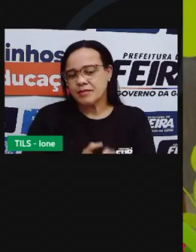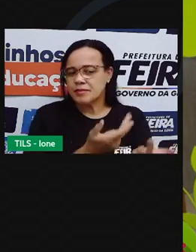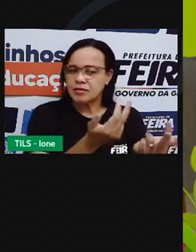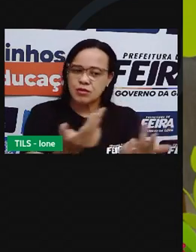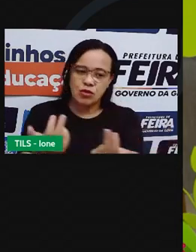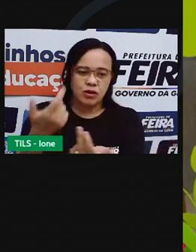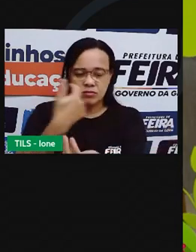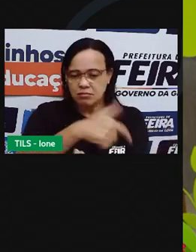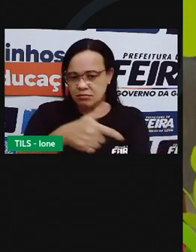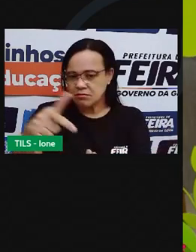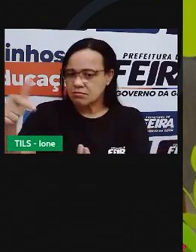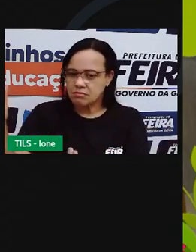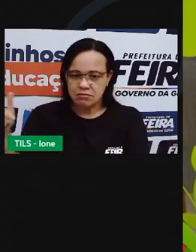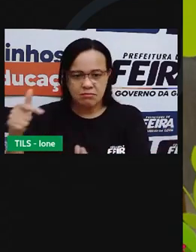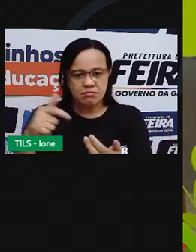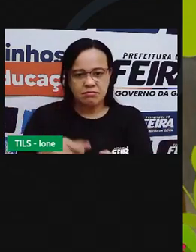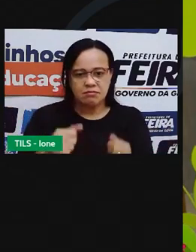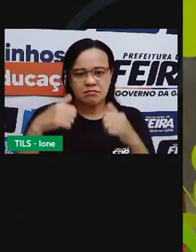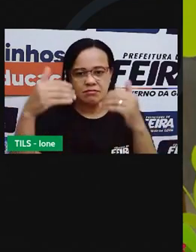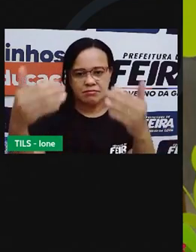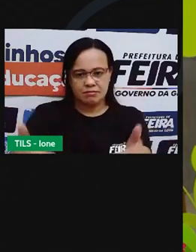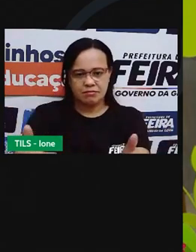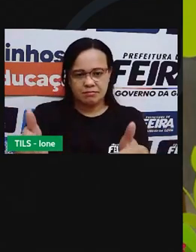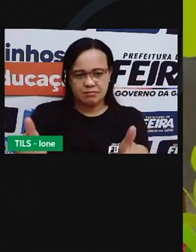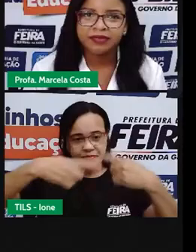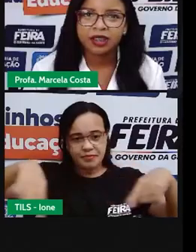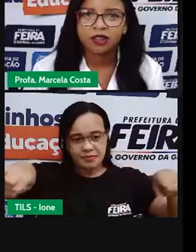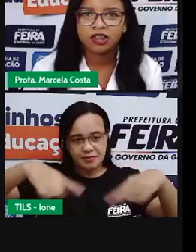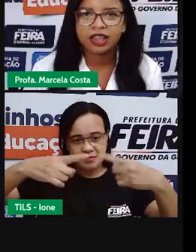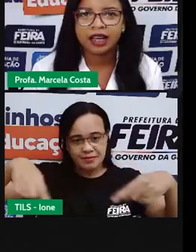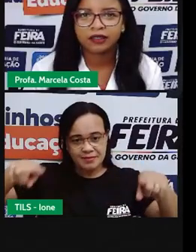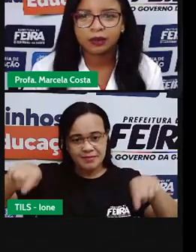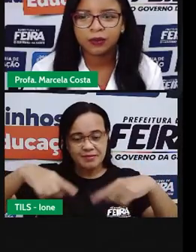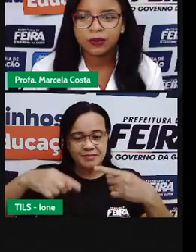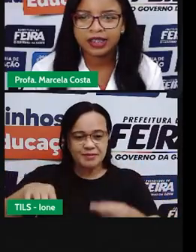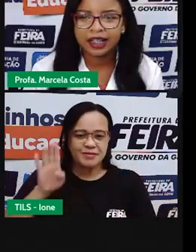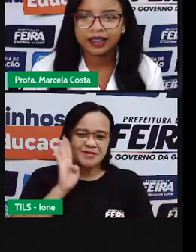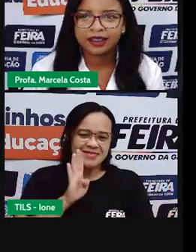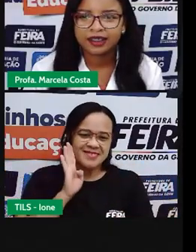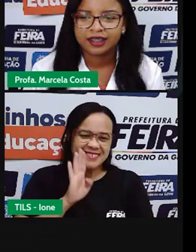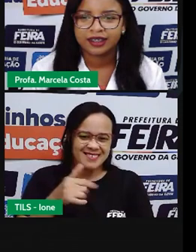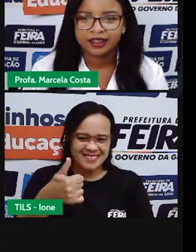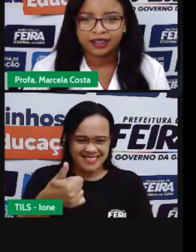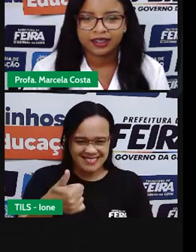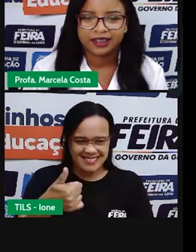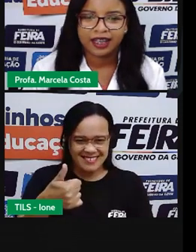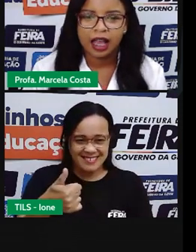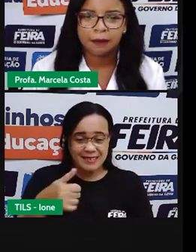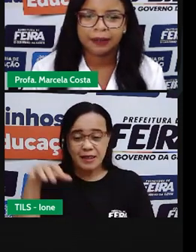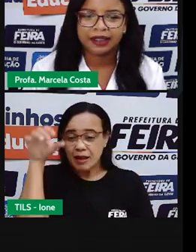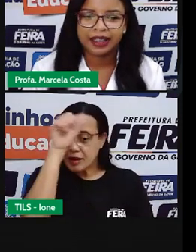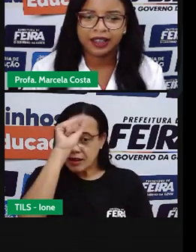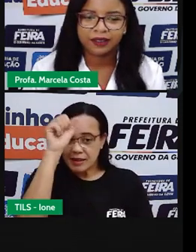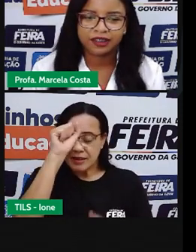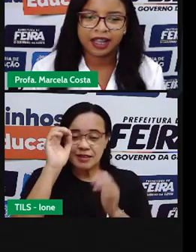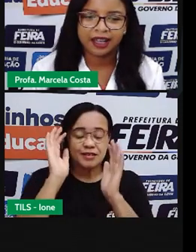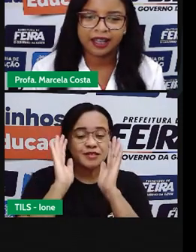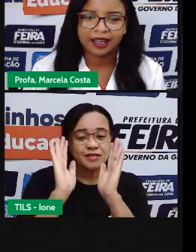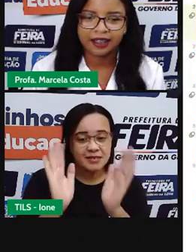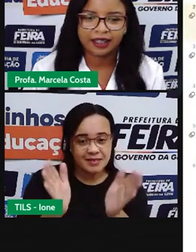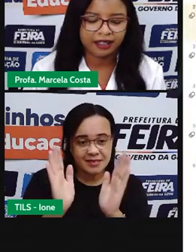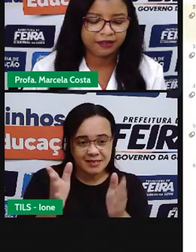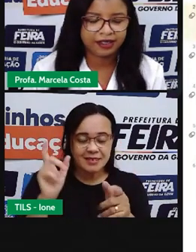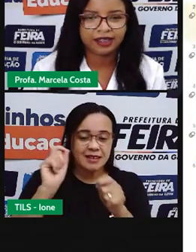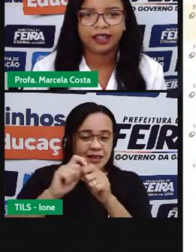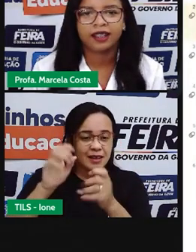É uma dança sem hipócrita Legal pra frente Gostaram da música? Aprenderam já